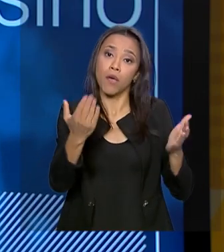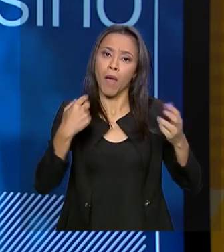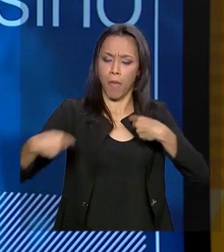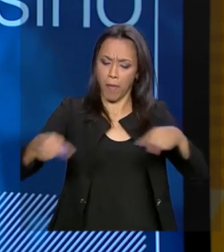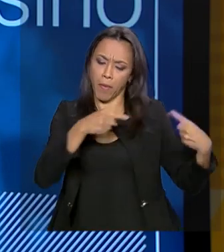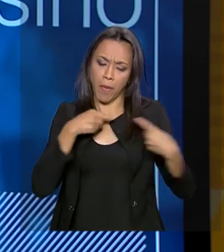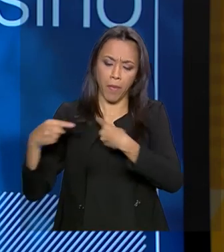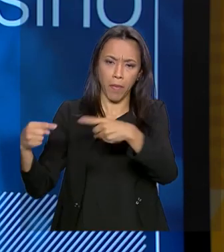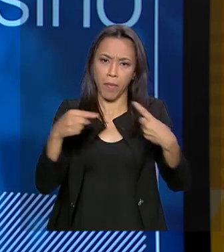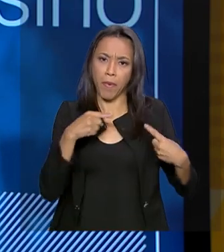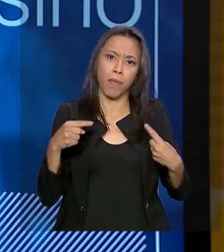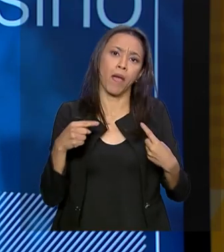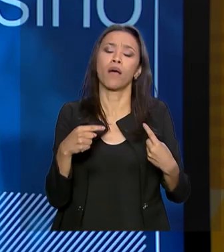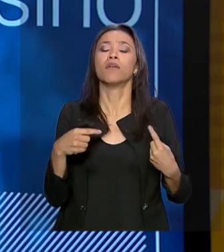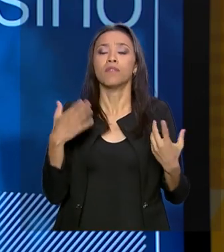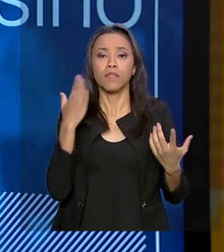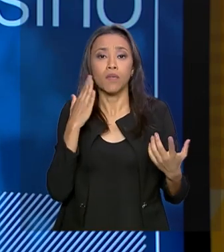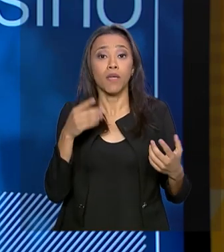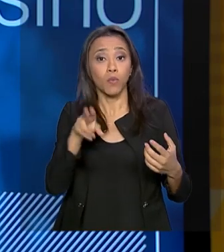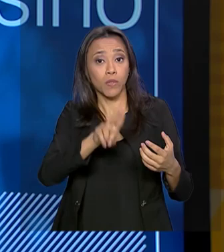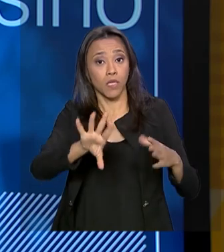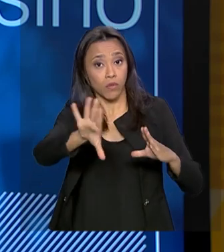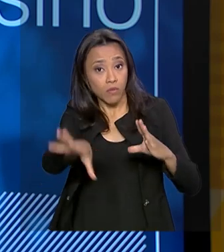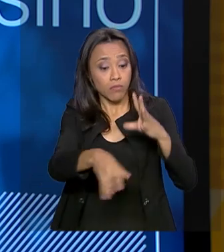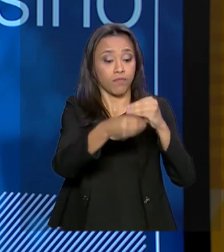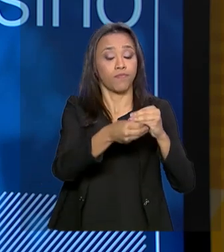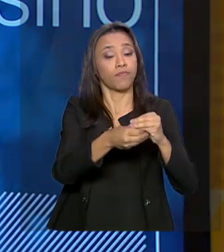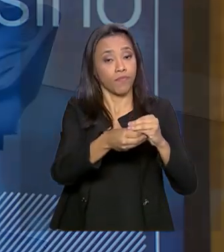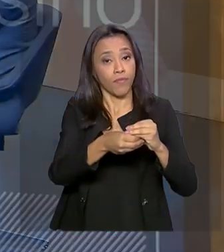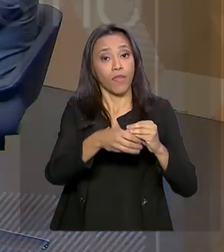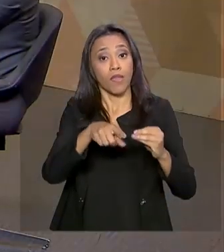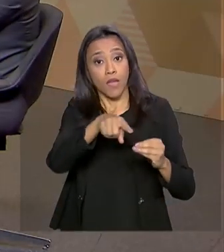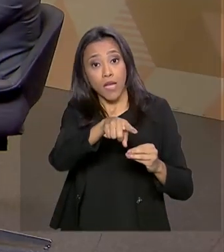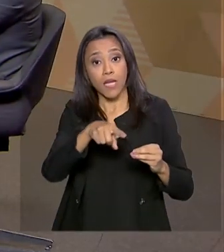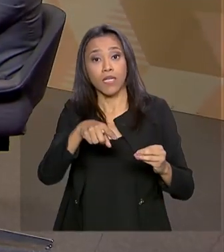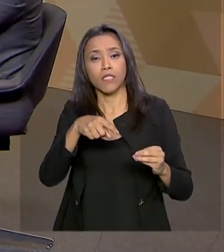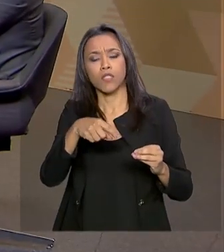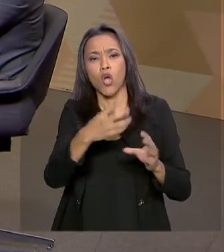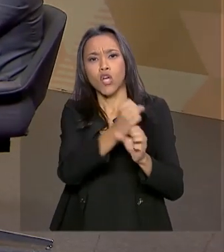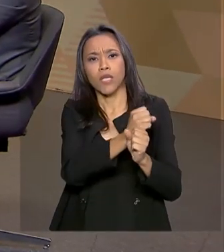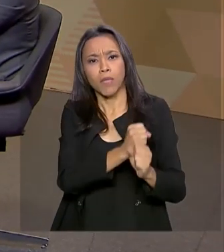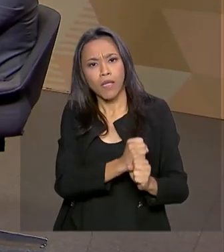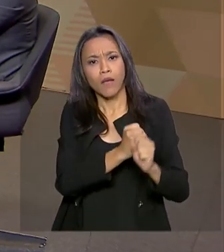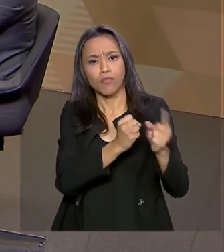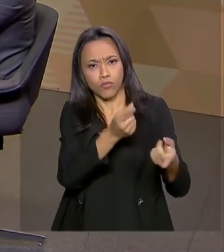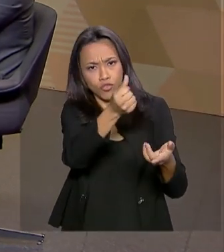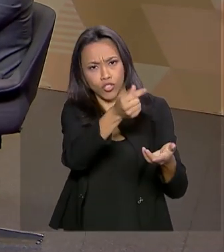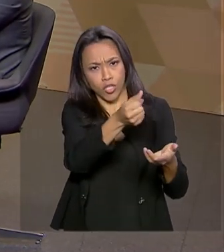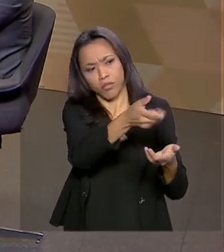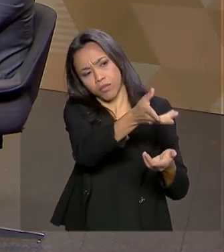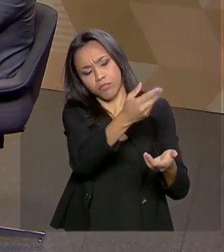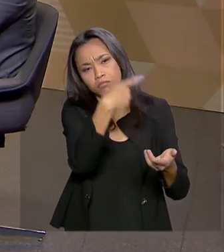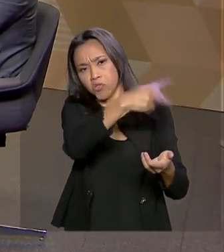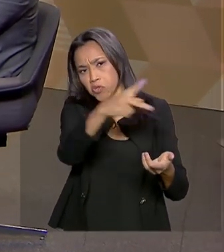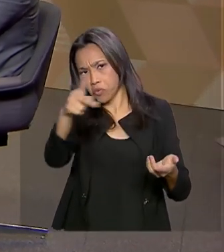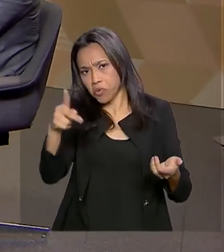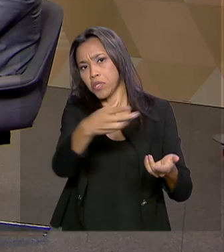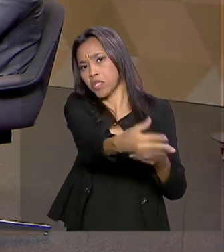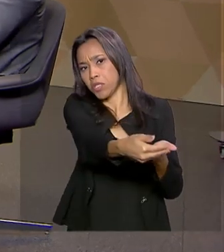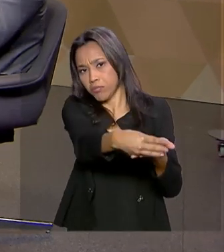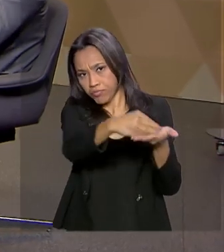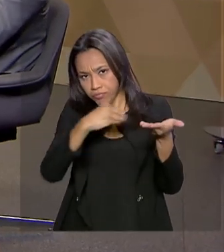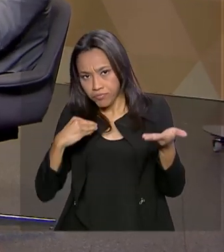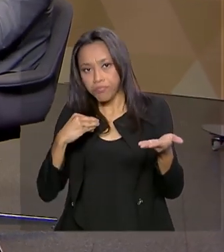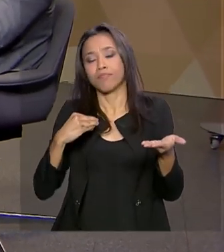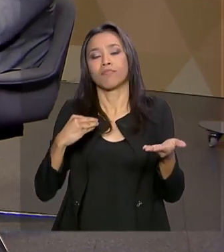por meio de emendas. Nessa restrição orçamentária, muitos acabam destinando os recursos para as universidades, para os institutos federais.